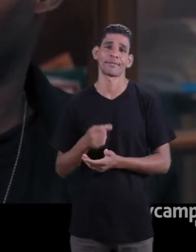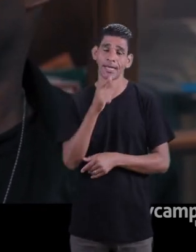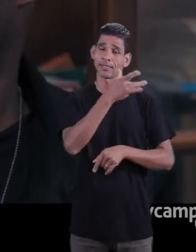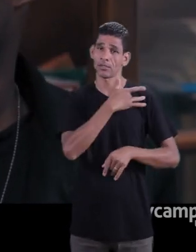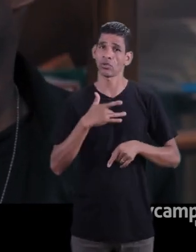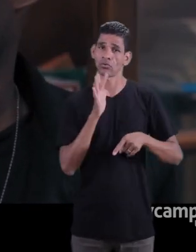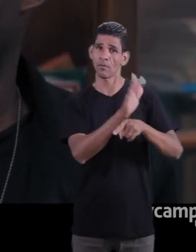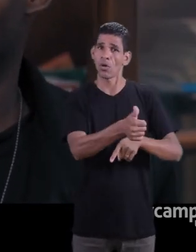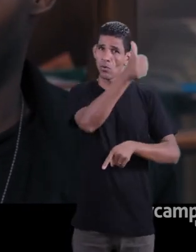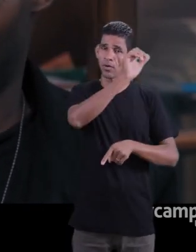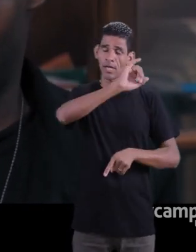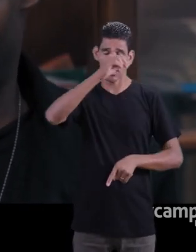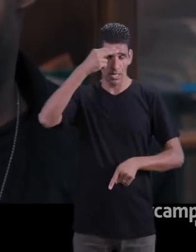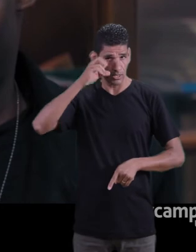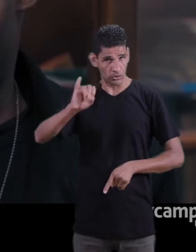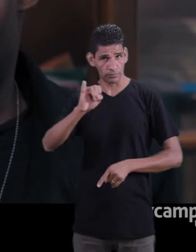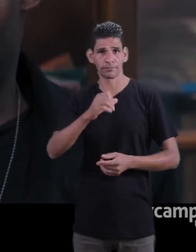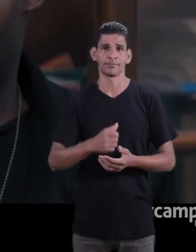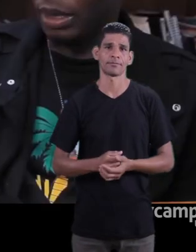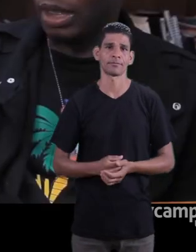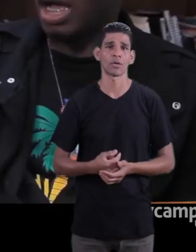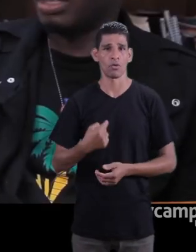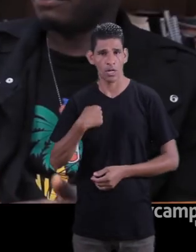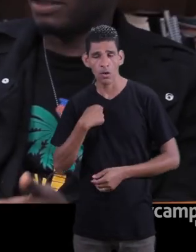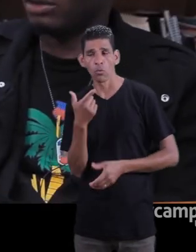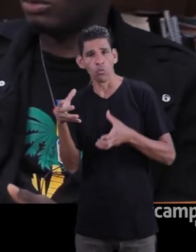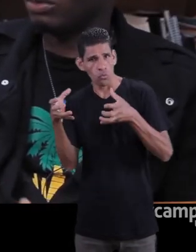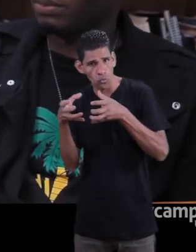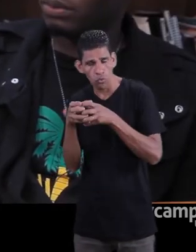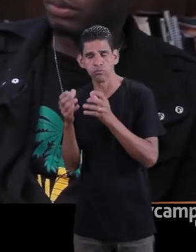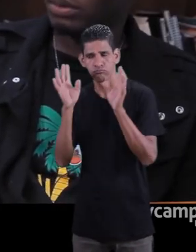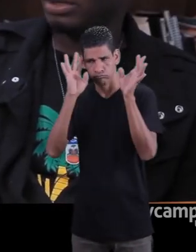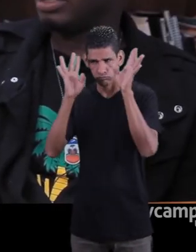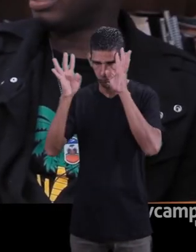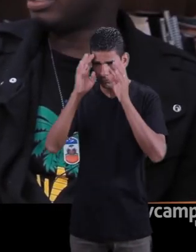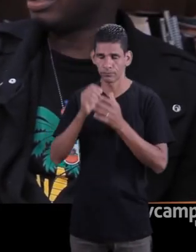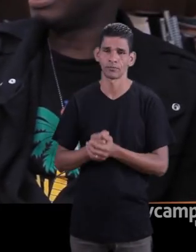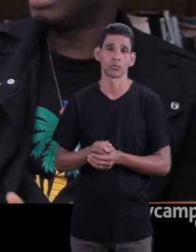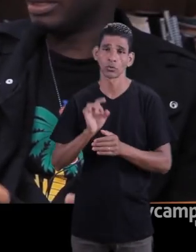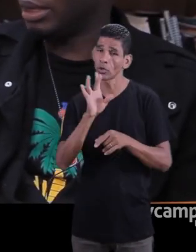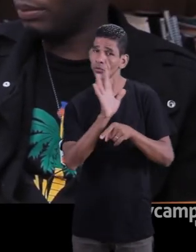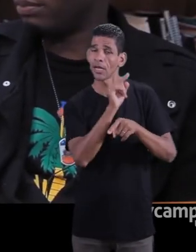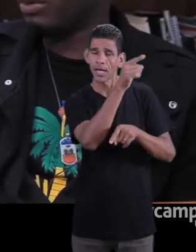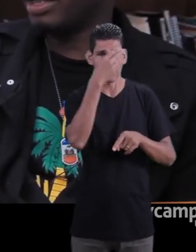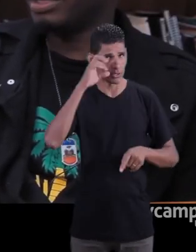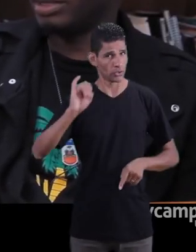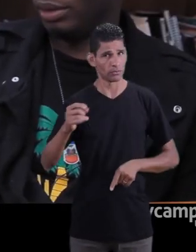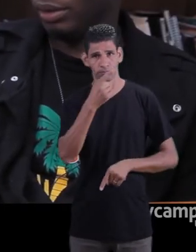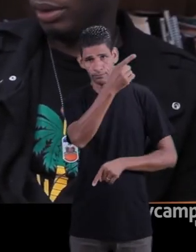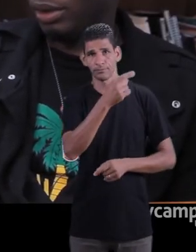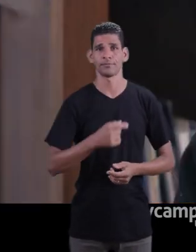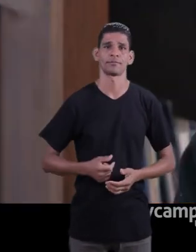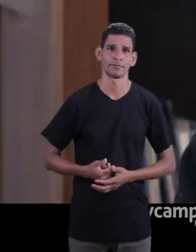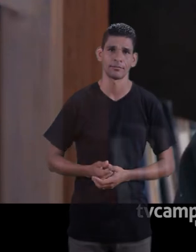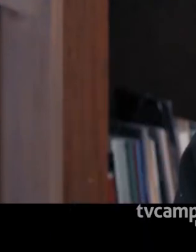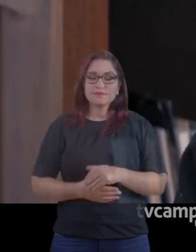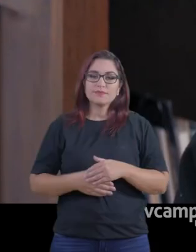na saúde do Haiti. Aí vem o grupo Santé para Haiti.